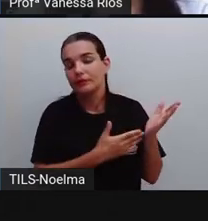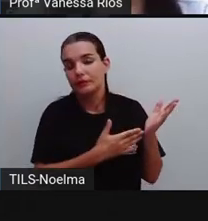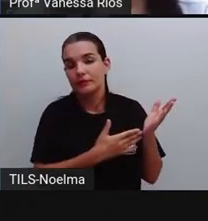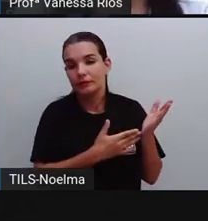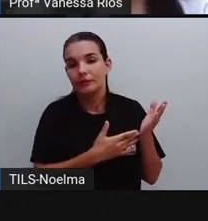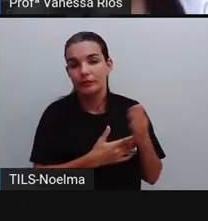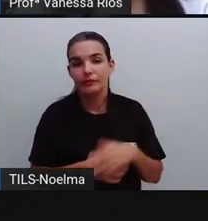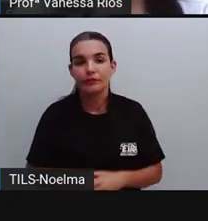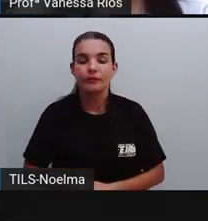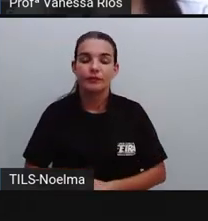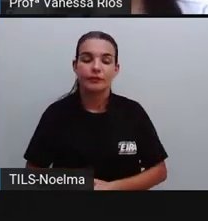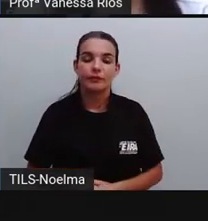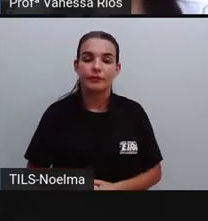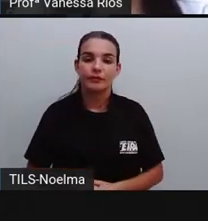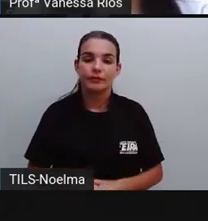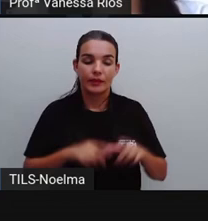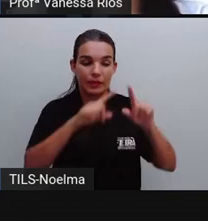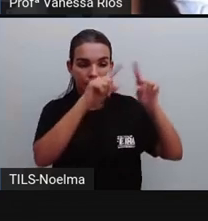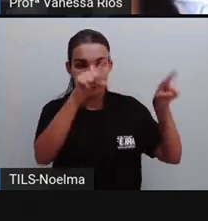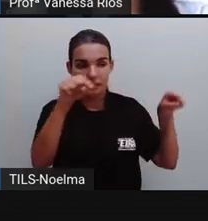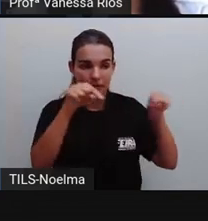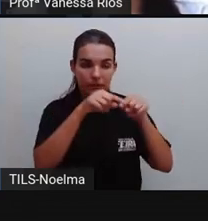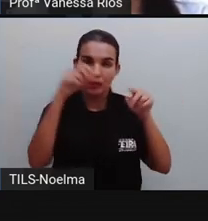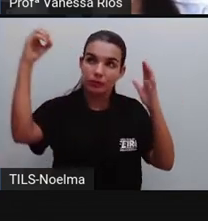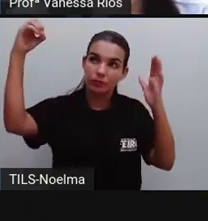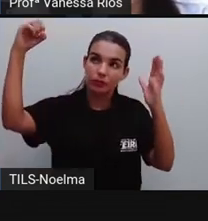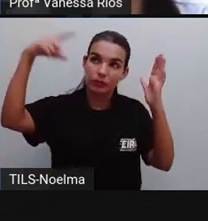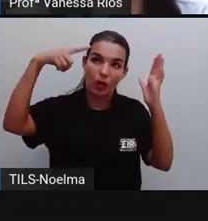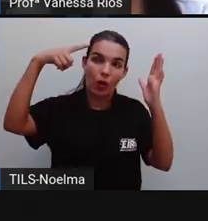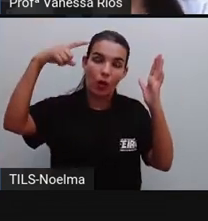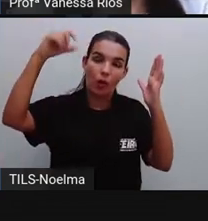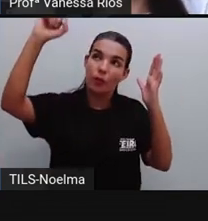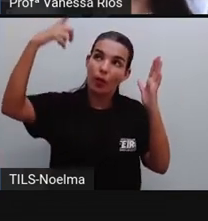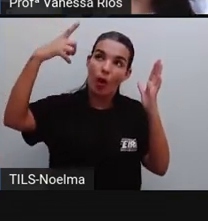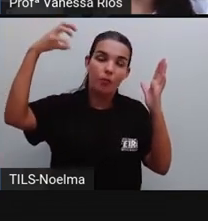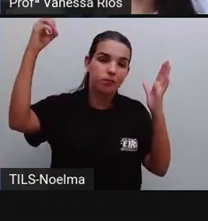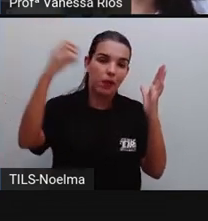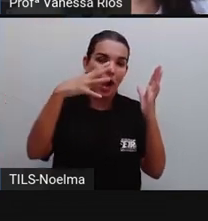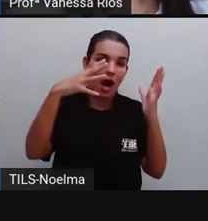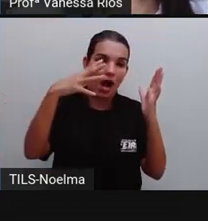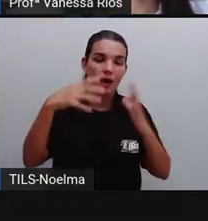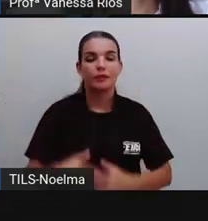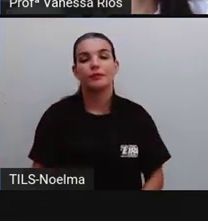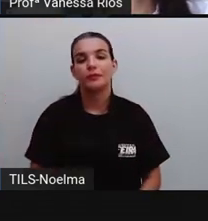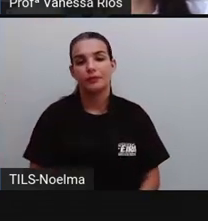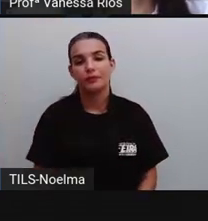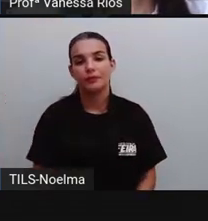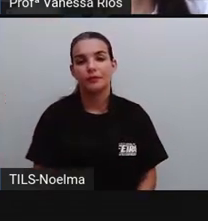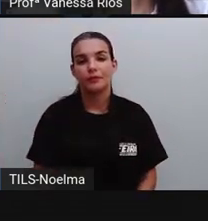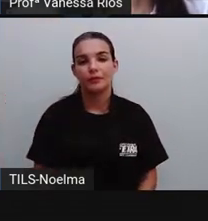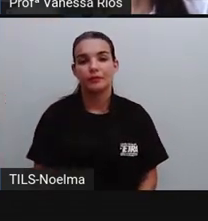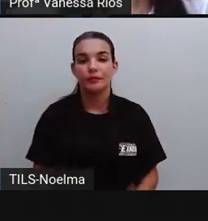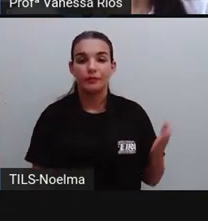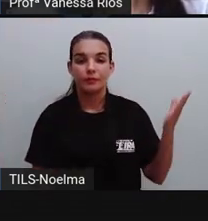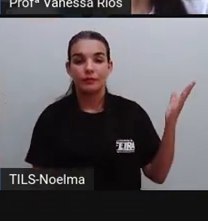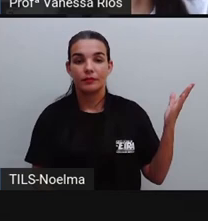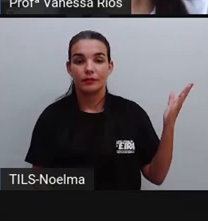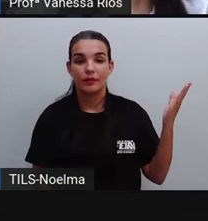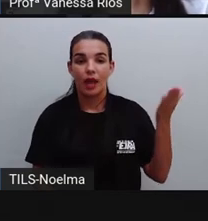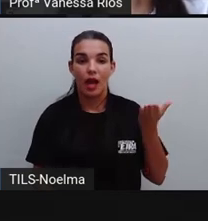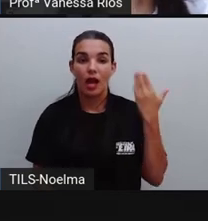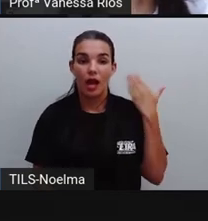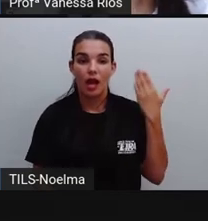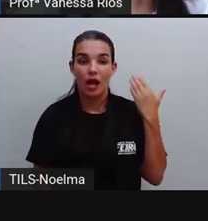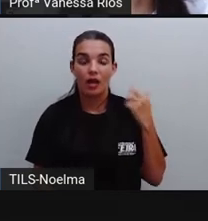instalação das placas que capitam aí a energia do sol. Então, antes,